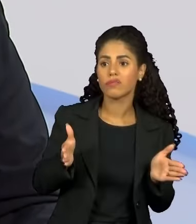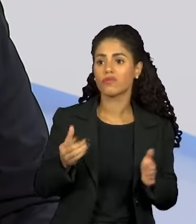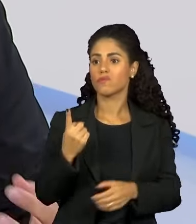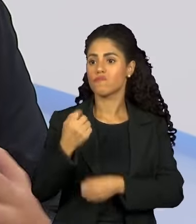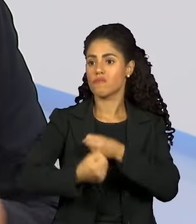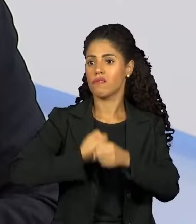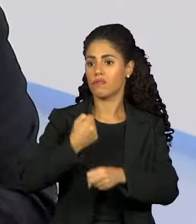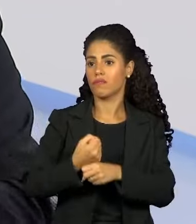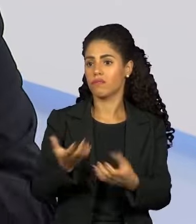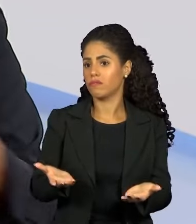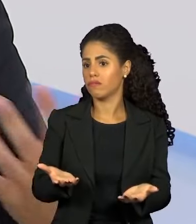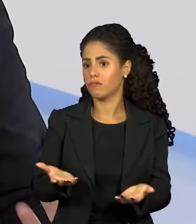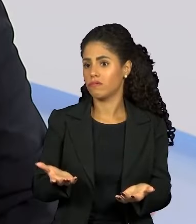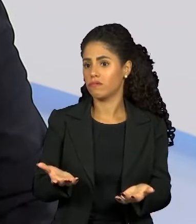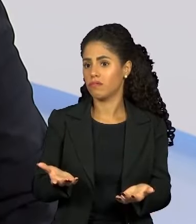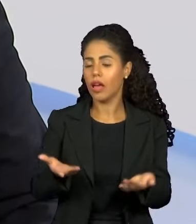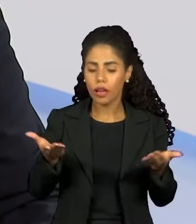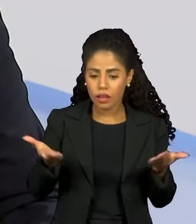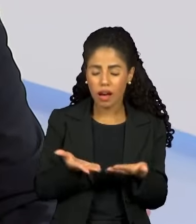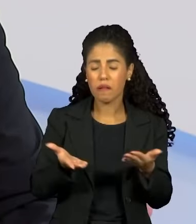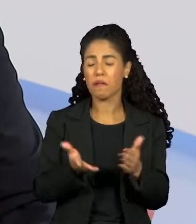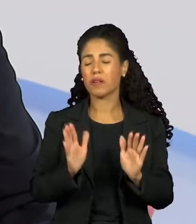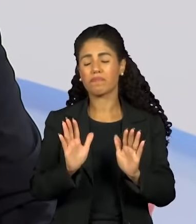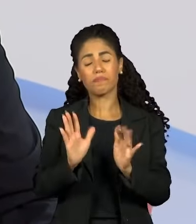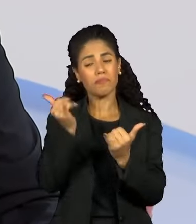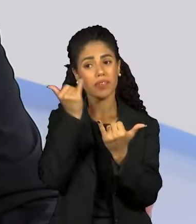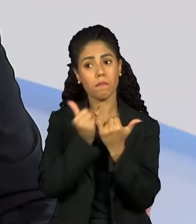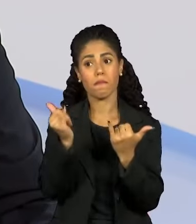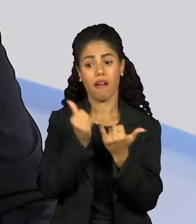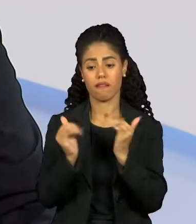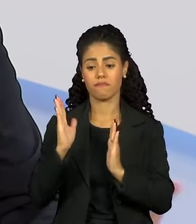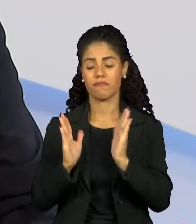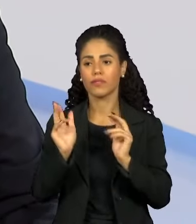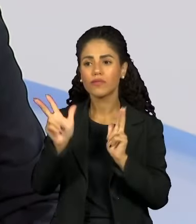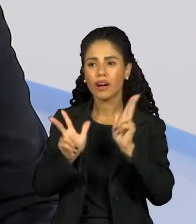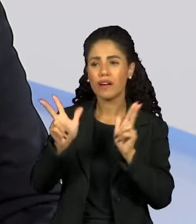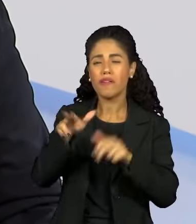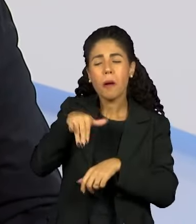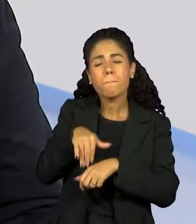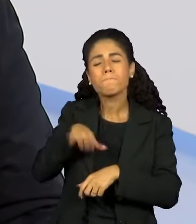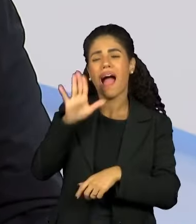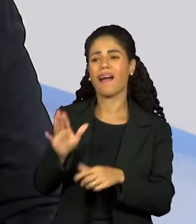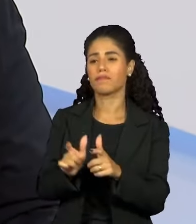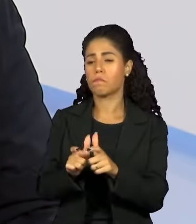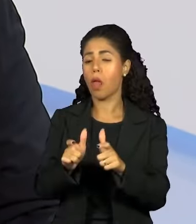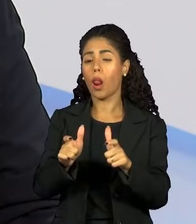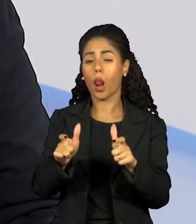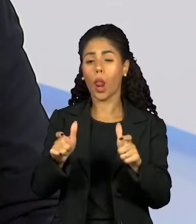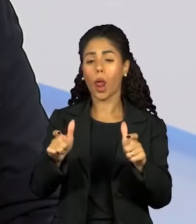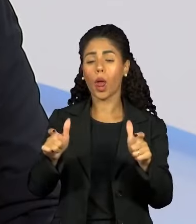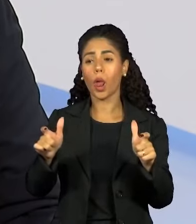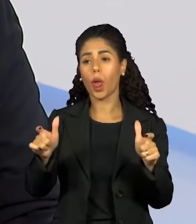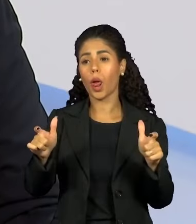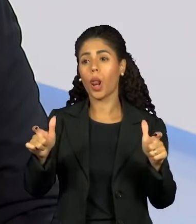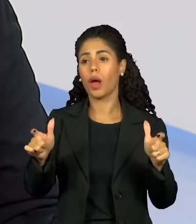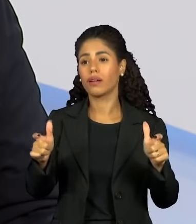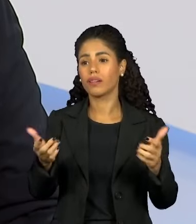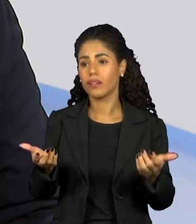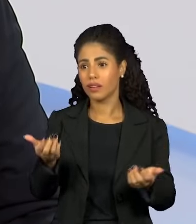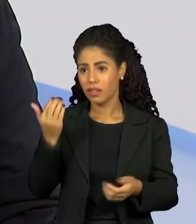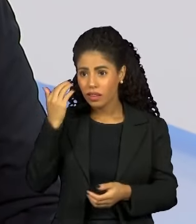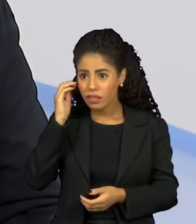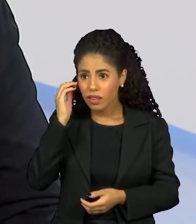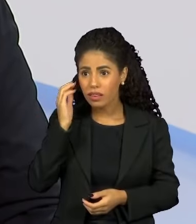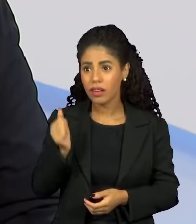E parece que vira um problema muito maior no Carnaval. E que quando acaba o Carnaval, isso parece que deixa de alguma forma de ser um problema